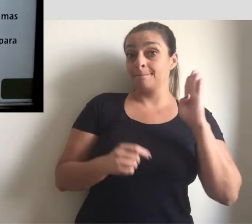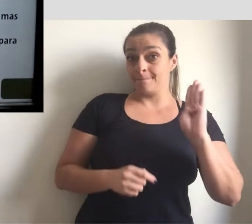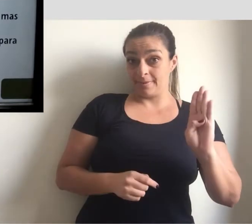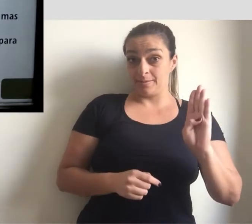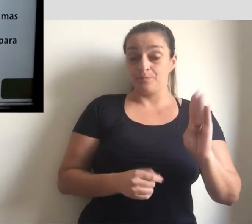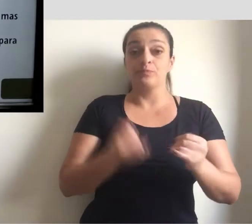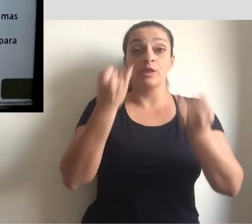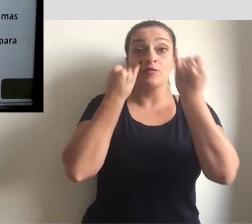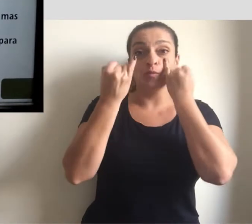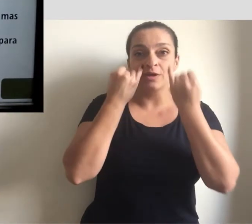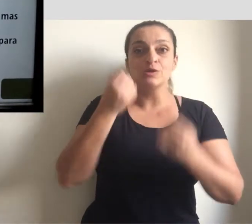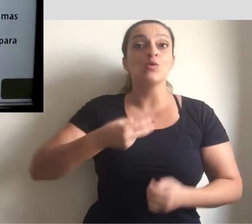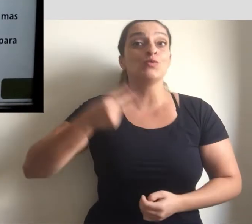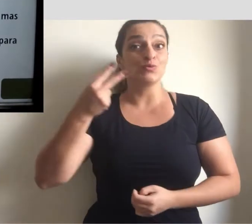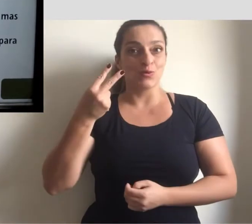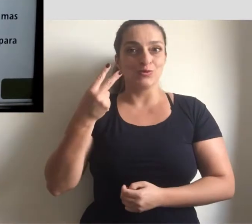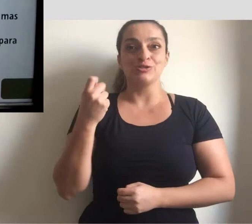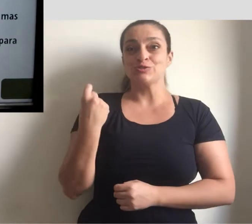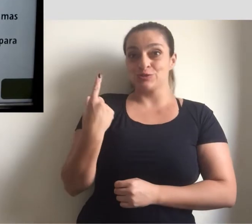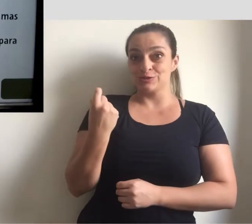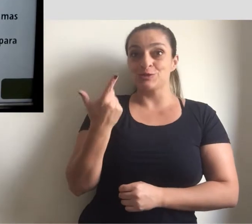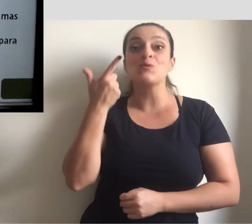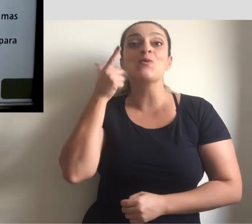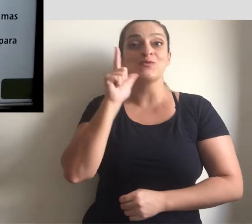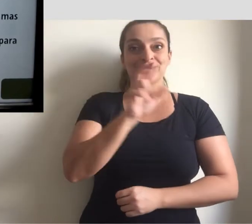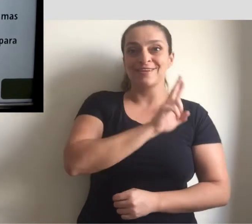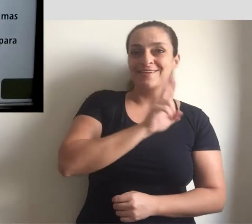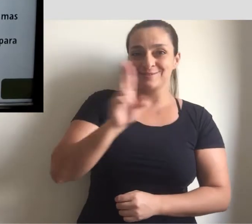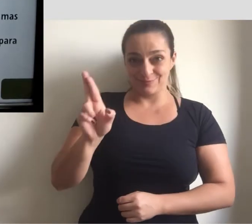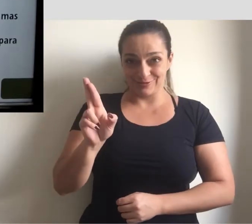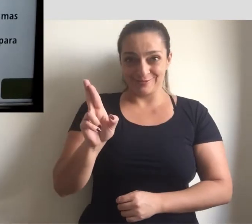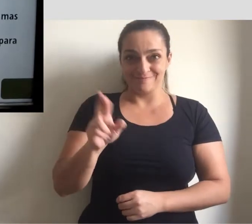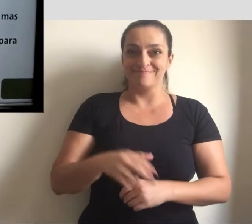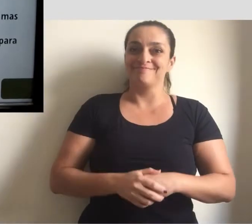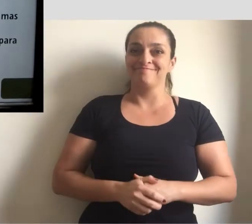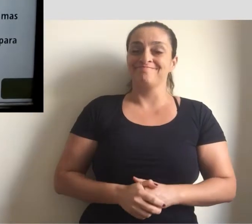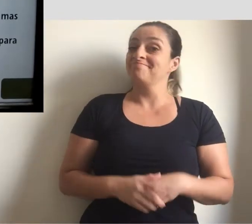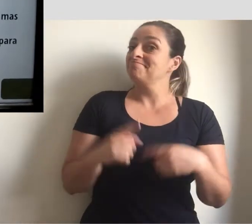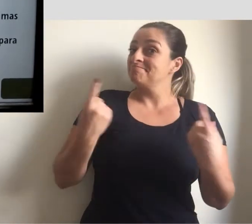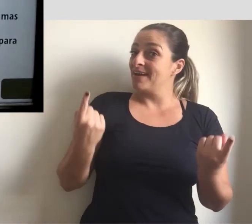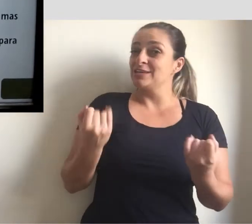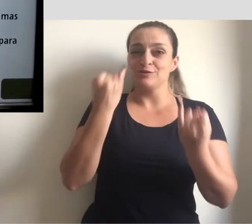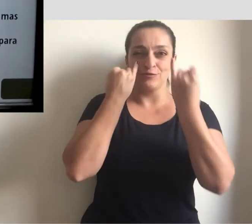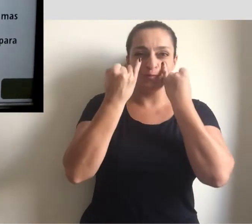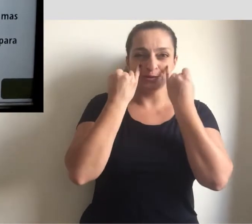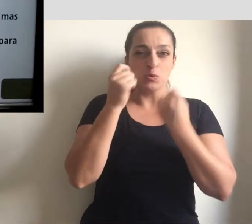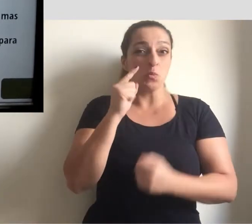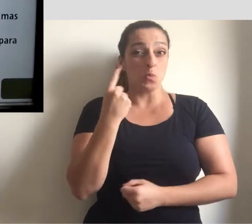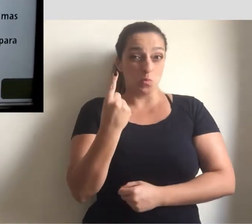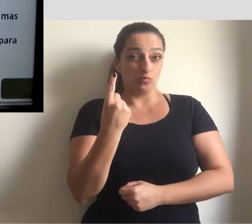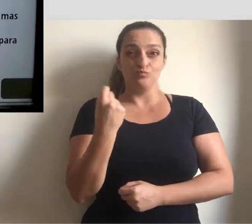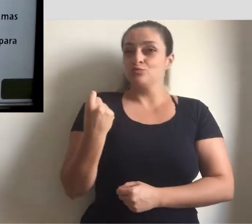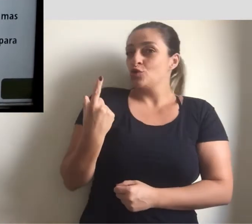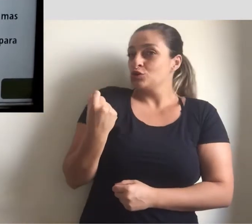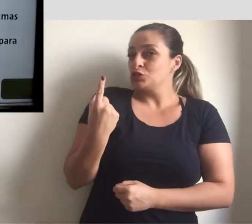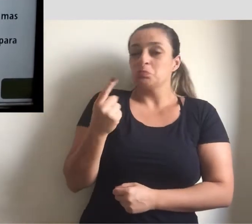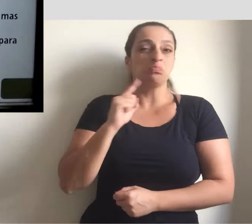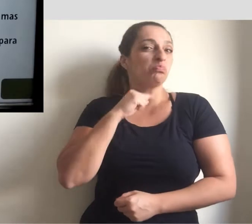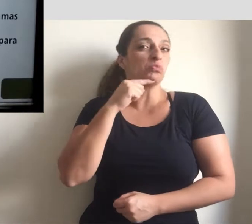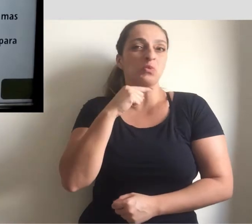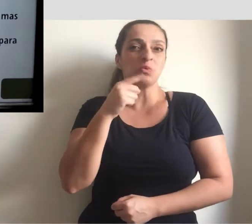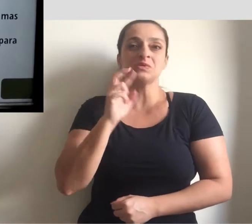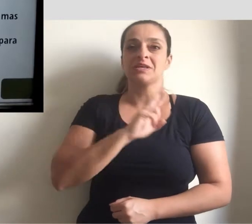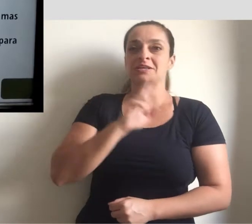2 sozinha é suficiente para responder a pergunta, mas a informação 1 sozinha não é